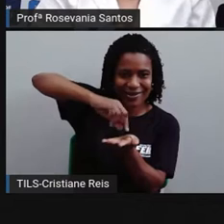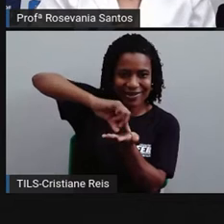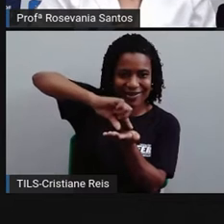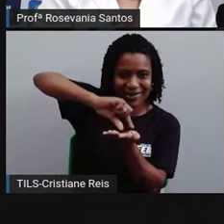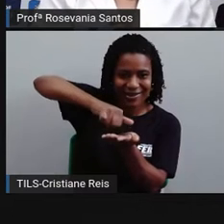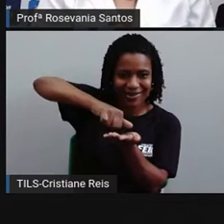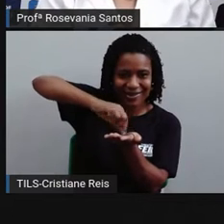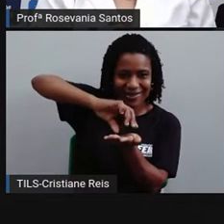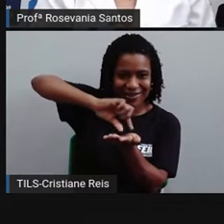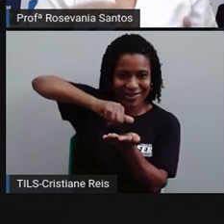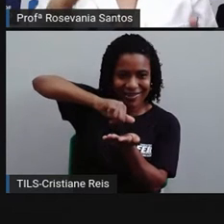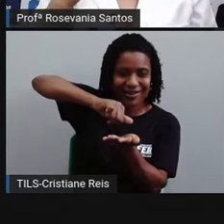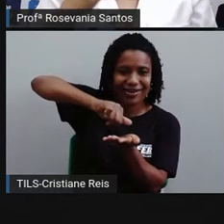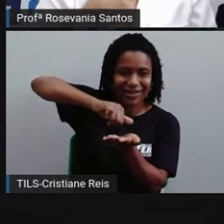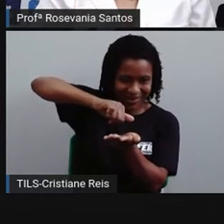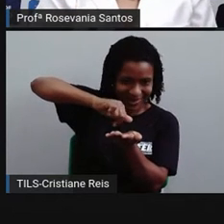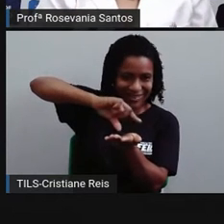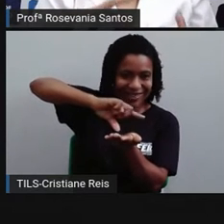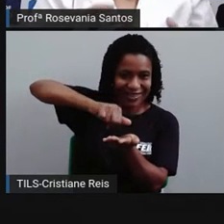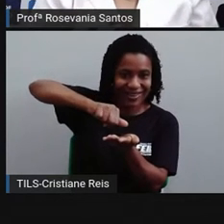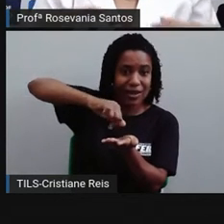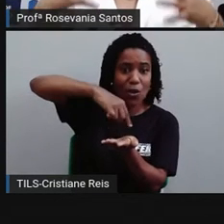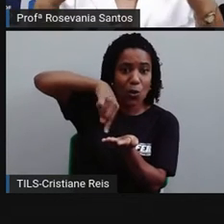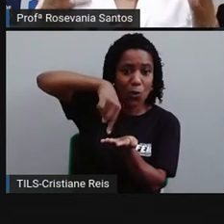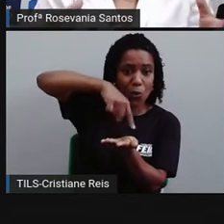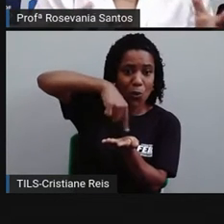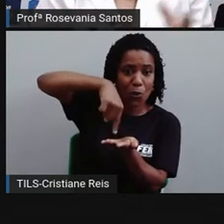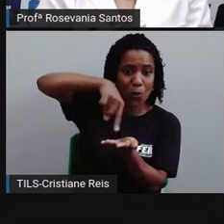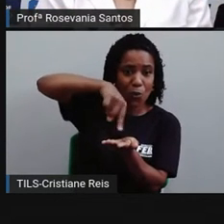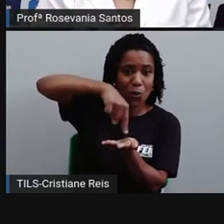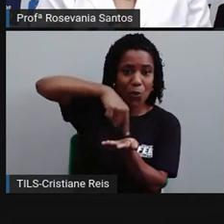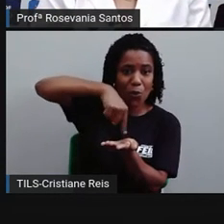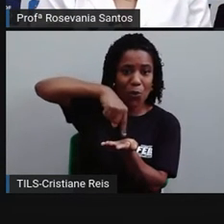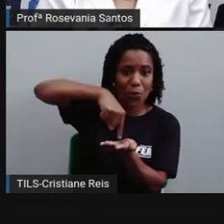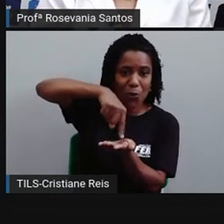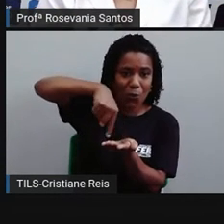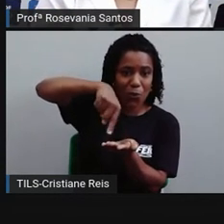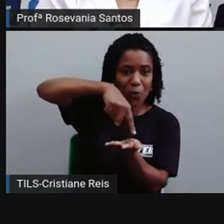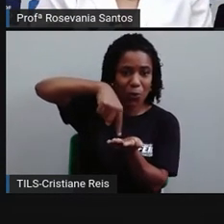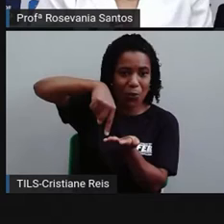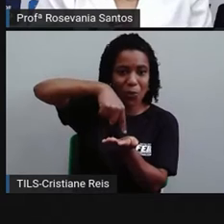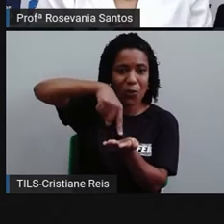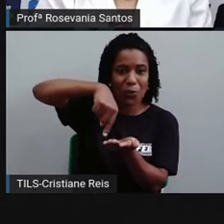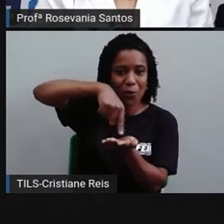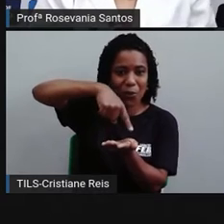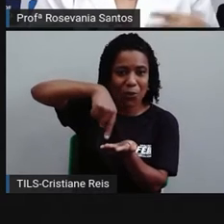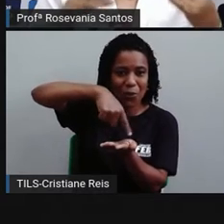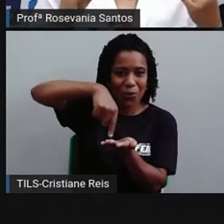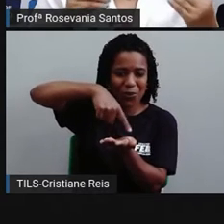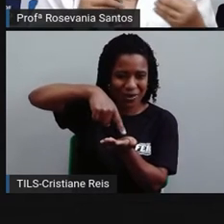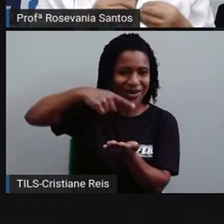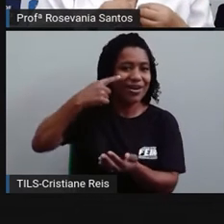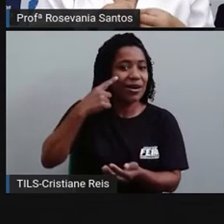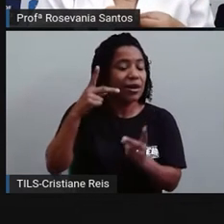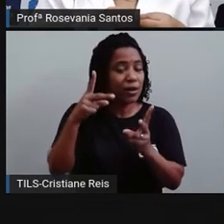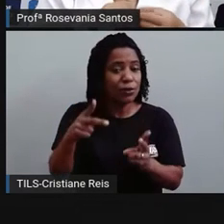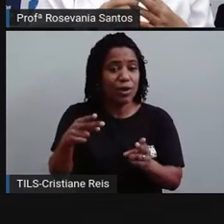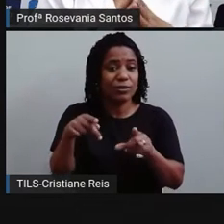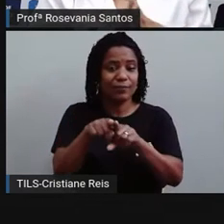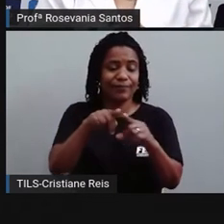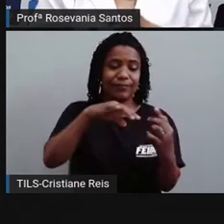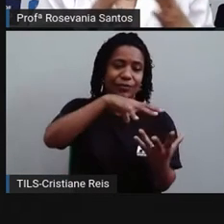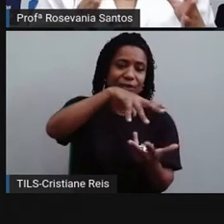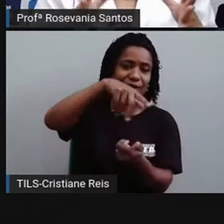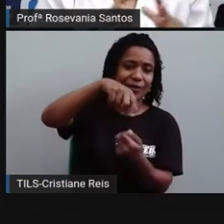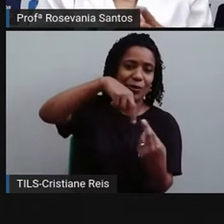girando em torno de um eixo. E é, bora dizer, que imita exatamente aquele processo. E vocês percebem também no